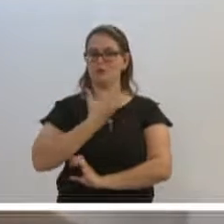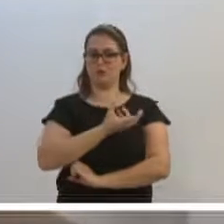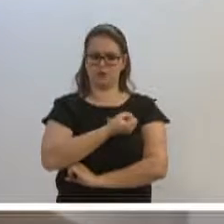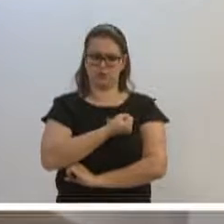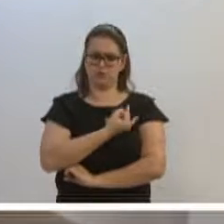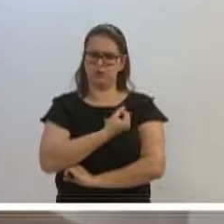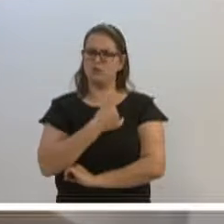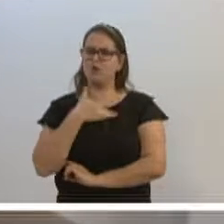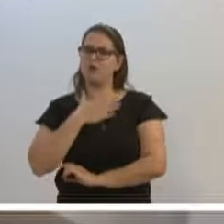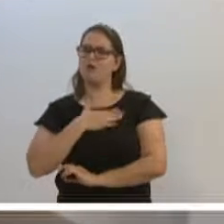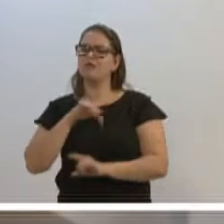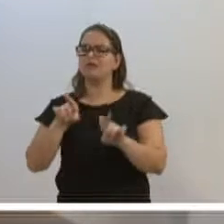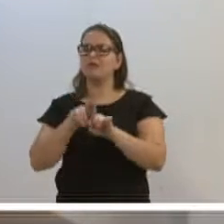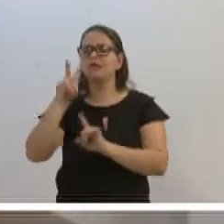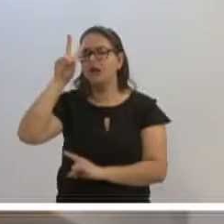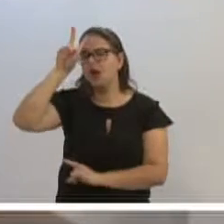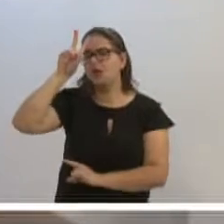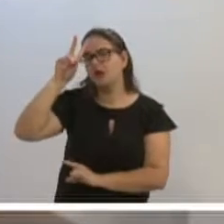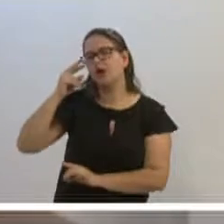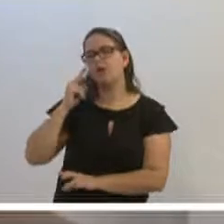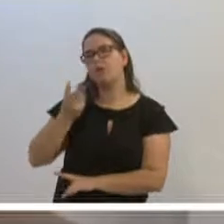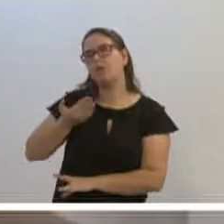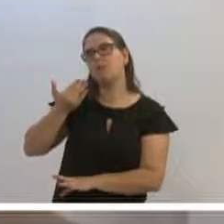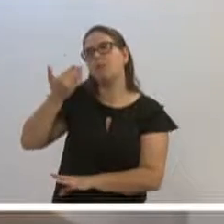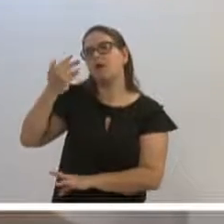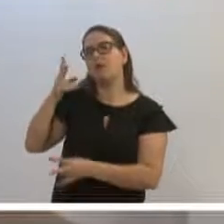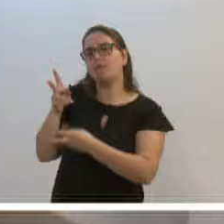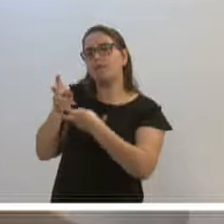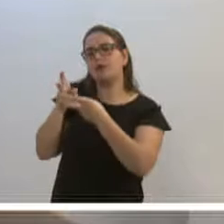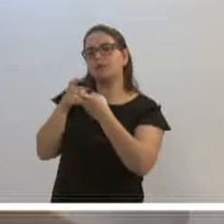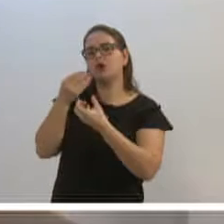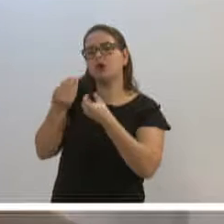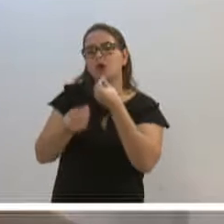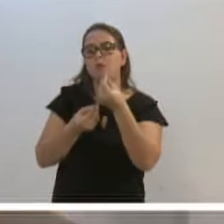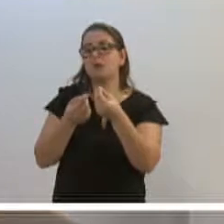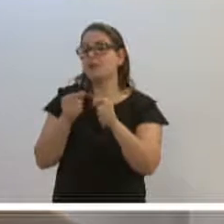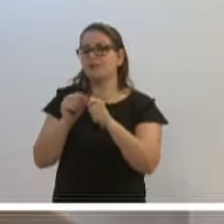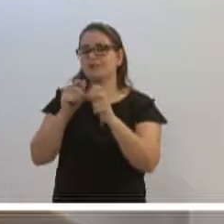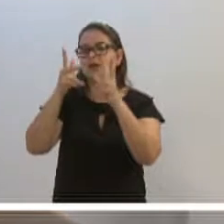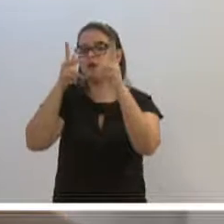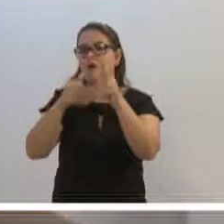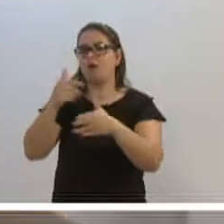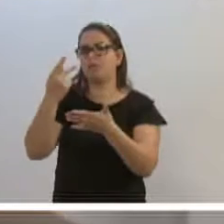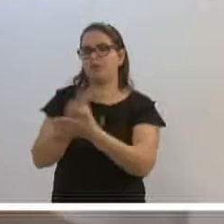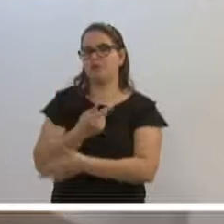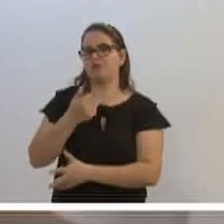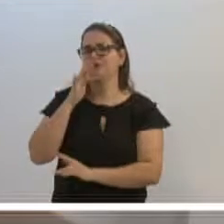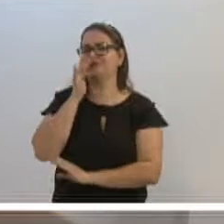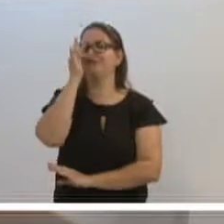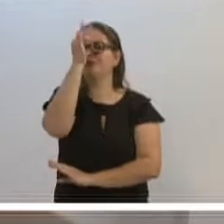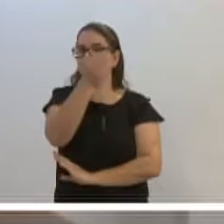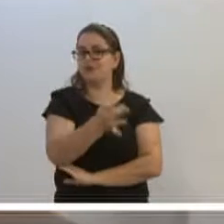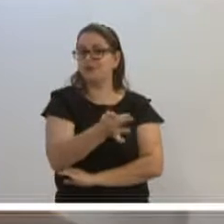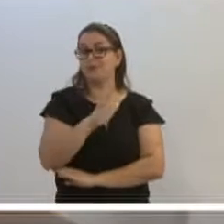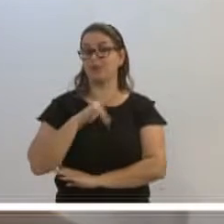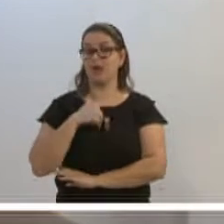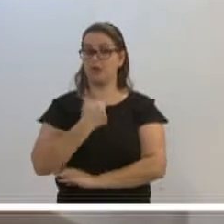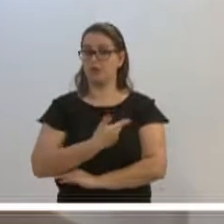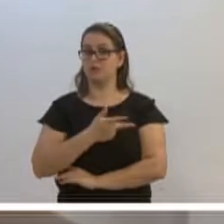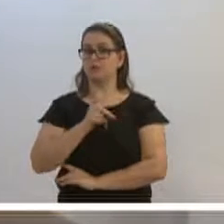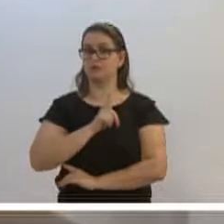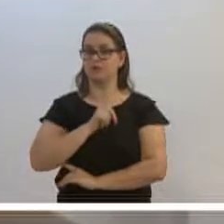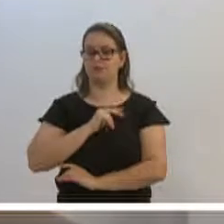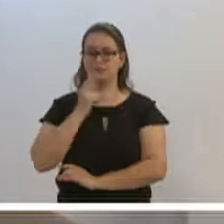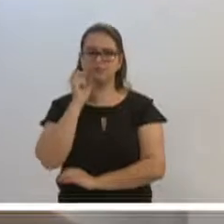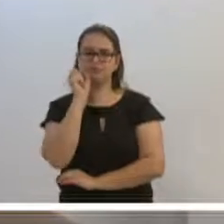também da história. Nós temos que olhar o passado, olhar a história, para não repetir os mesmos erros no futuro. E o que nós acabamos